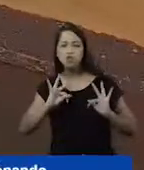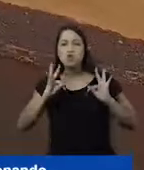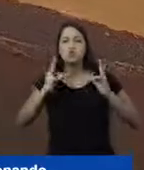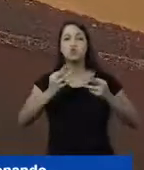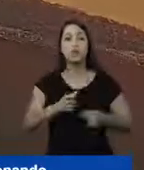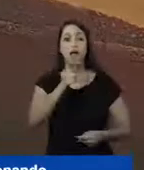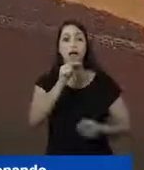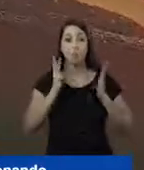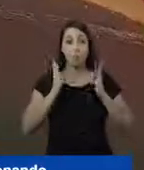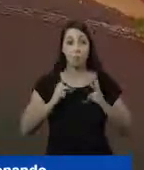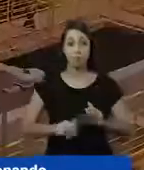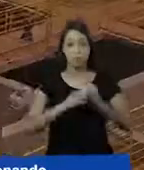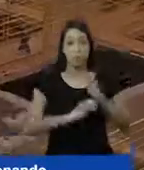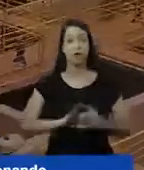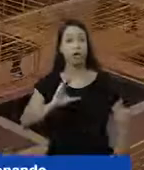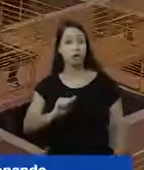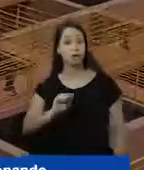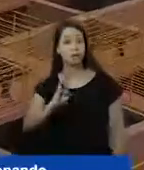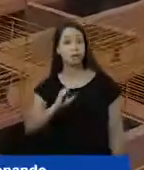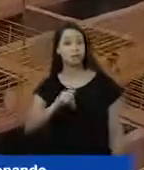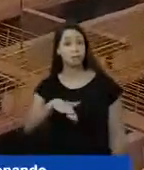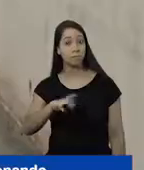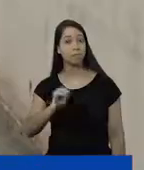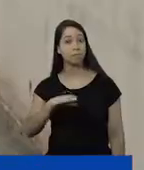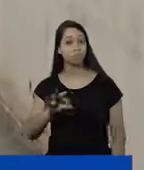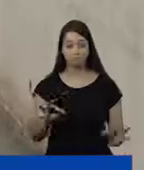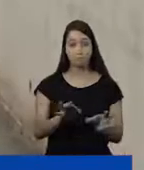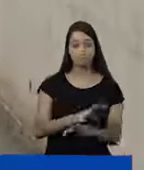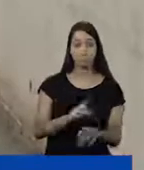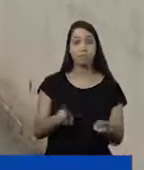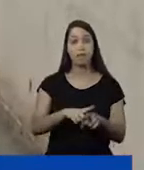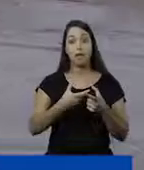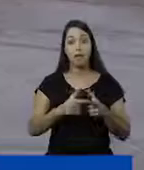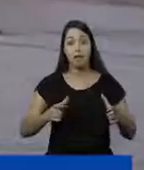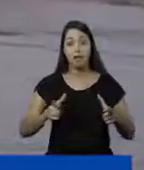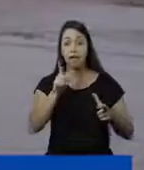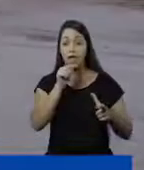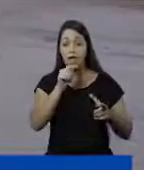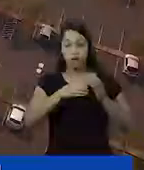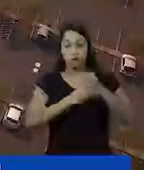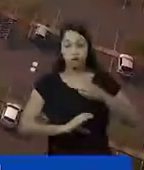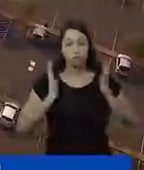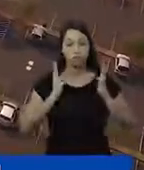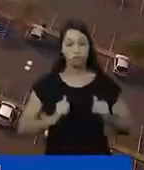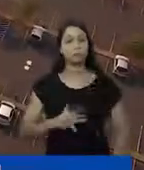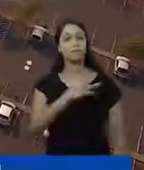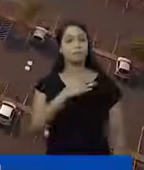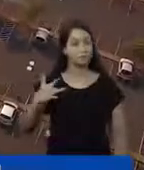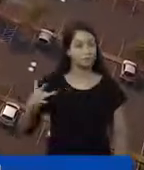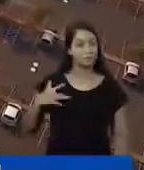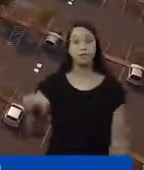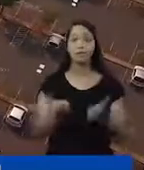com mais água tratada com a estação Capim Branco funcionando. E ampliar a estação de tratamento de esgoto. Na saúde,